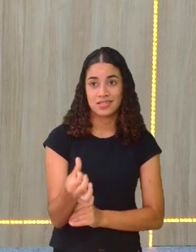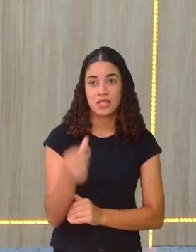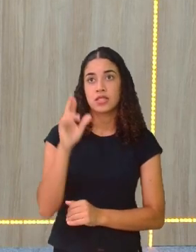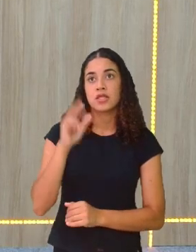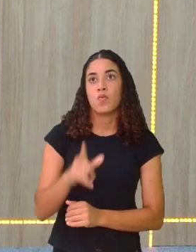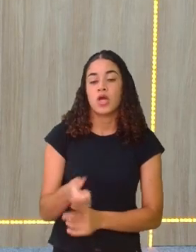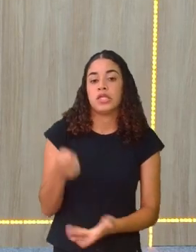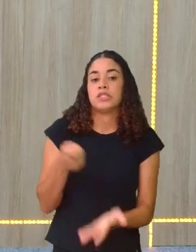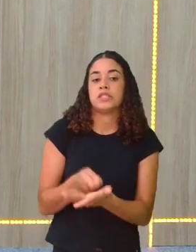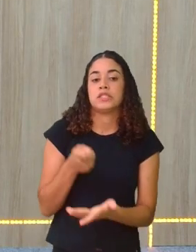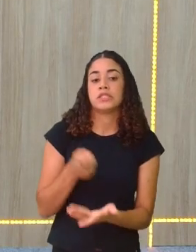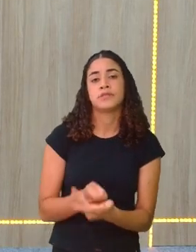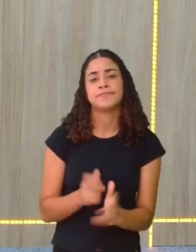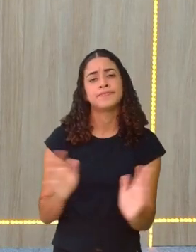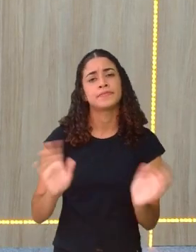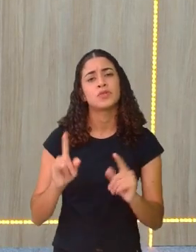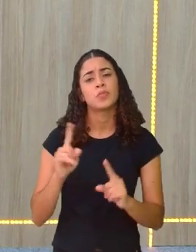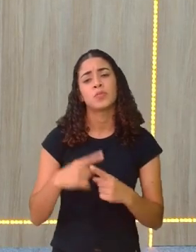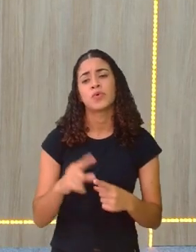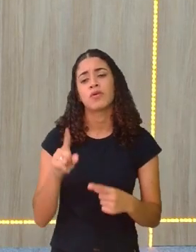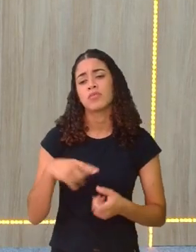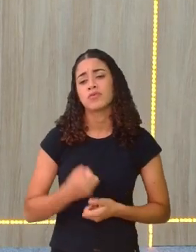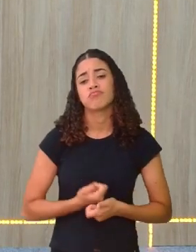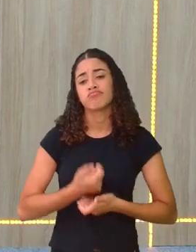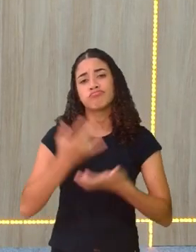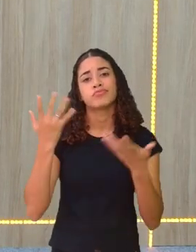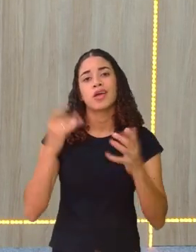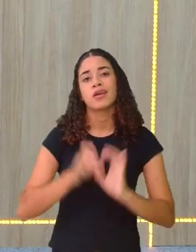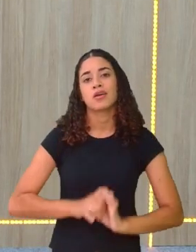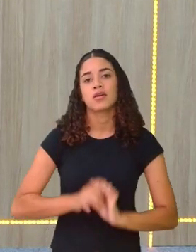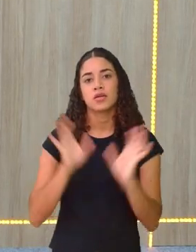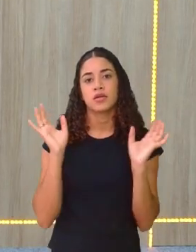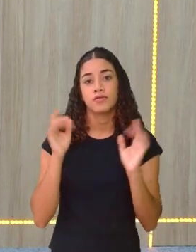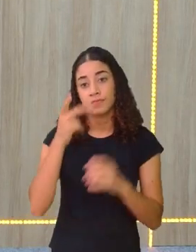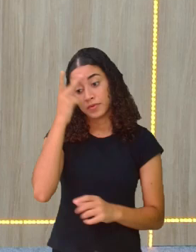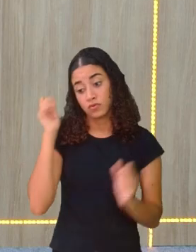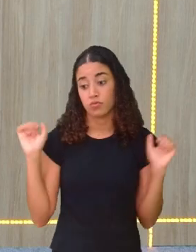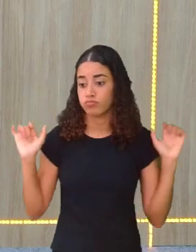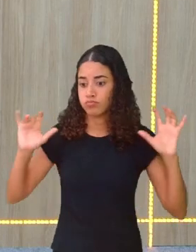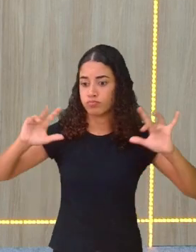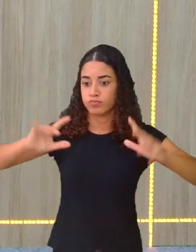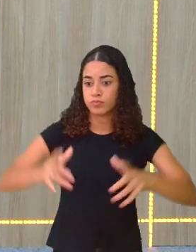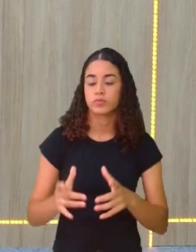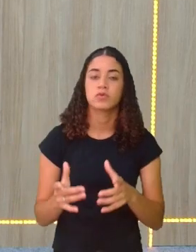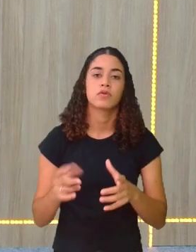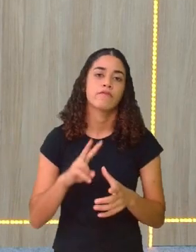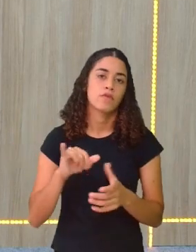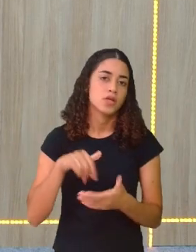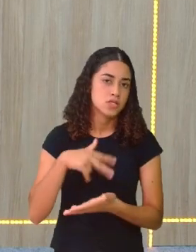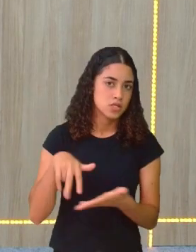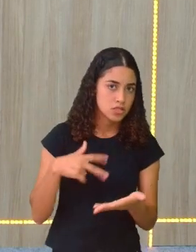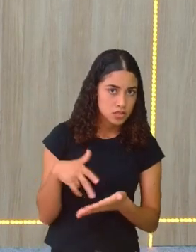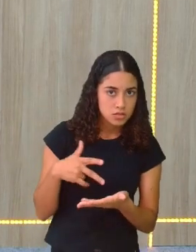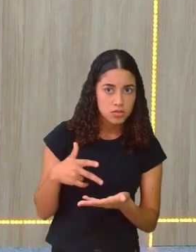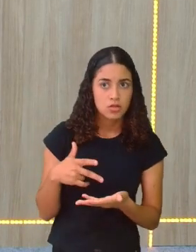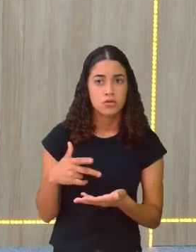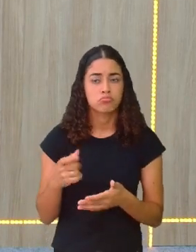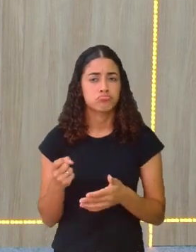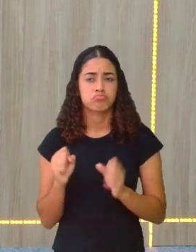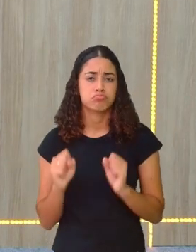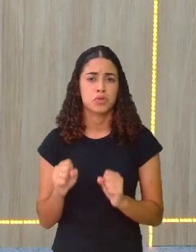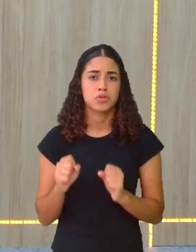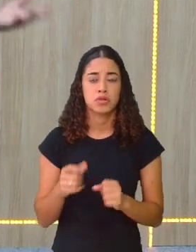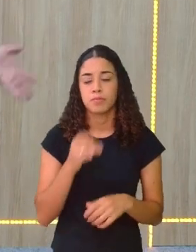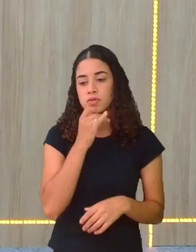rígido, tá, gente? Porque é uma manifestação espontânea. Então, as pessoas se reúnem para dançar o cavalo marinho. E aí, pode ser que elas não